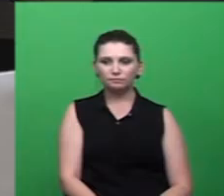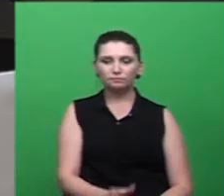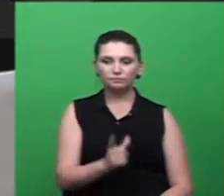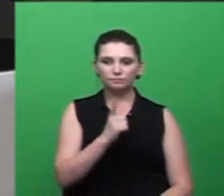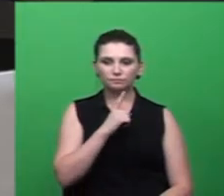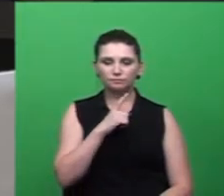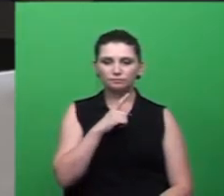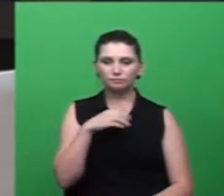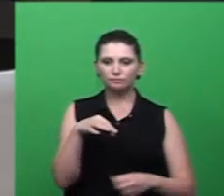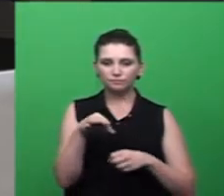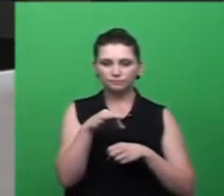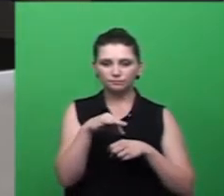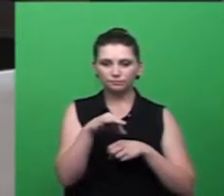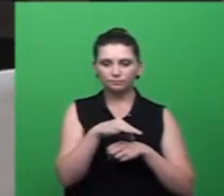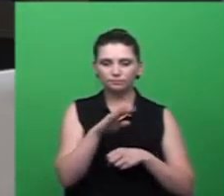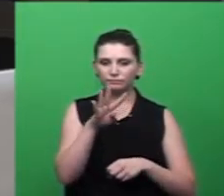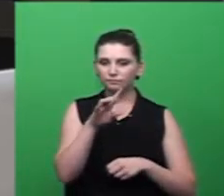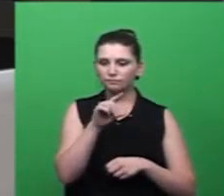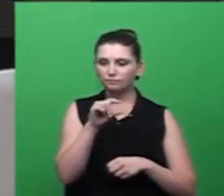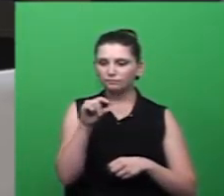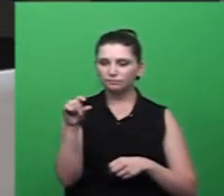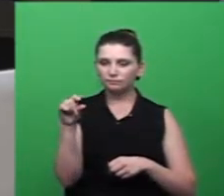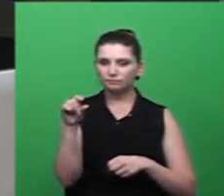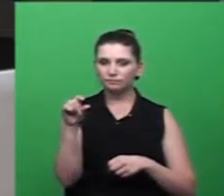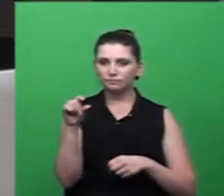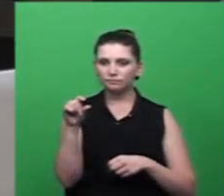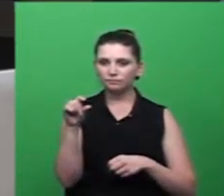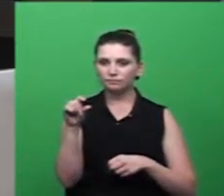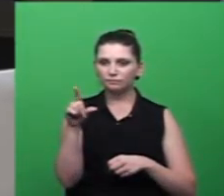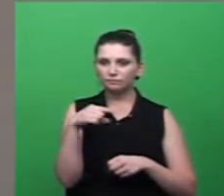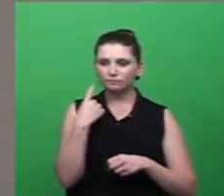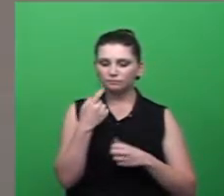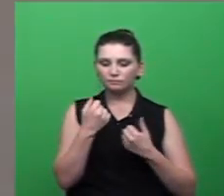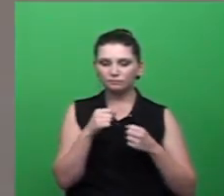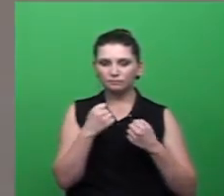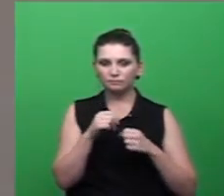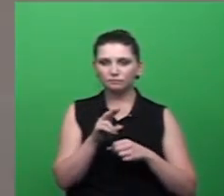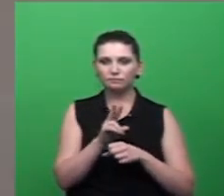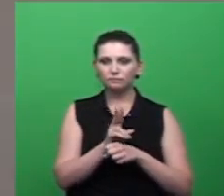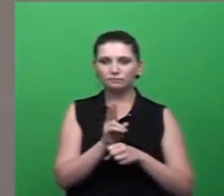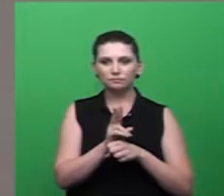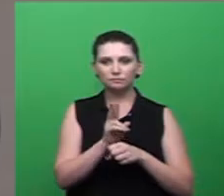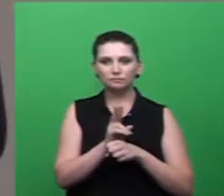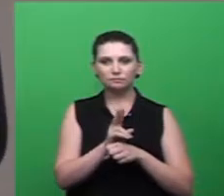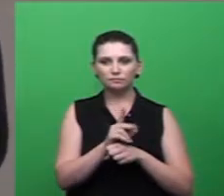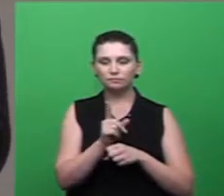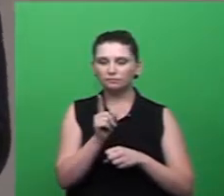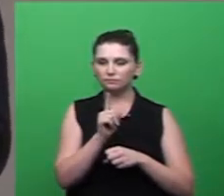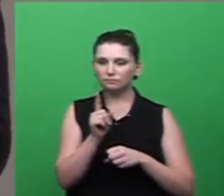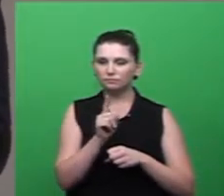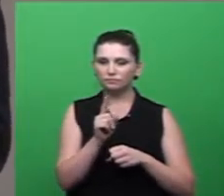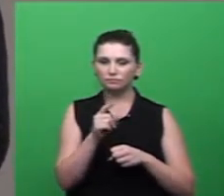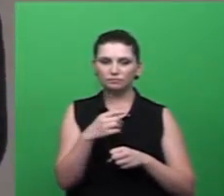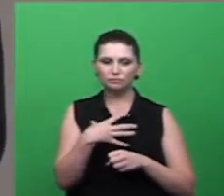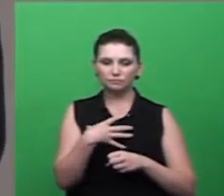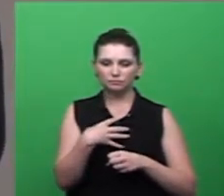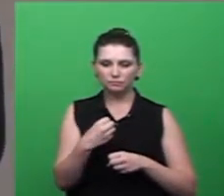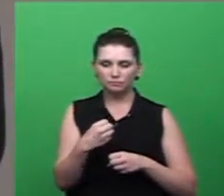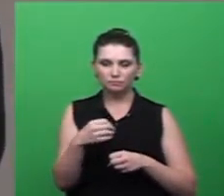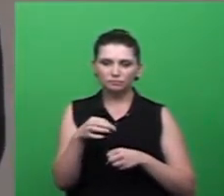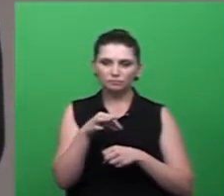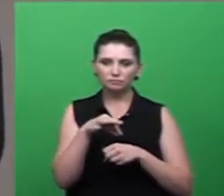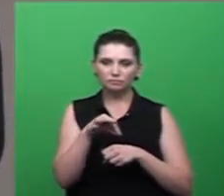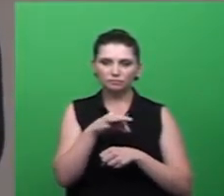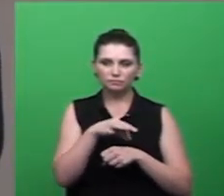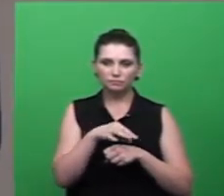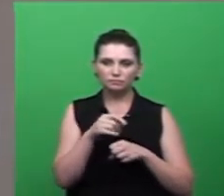quarta linha quando se fala de foco não exatamente são a quantidade de larvas que tem parece